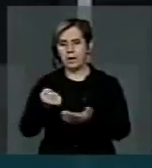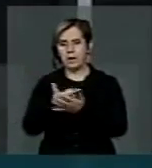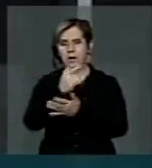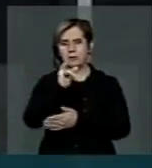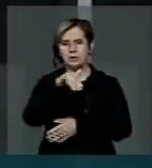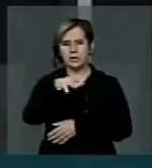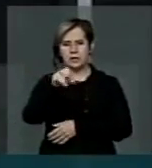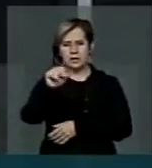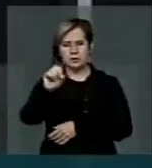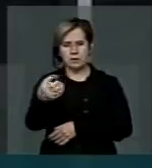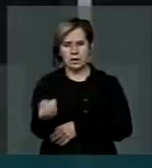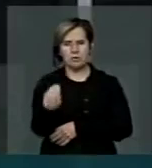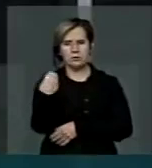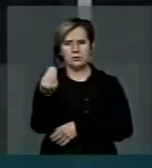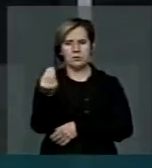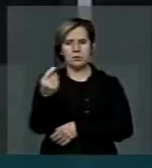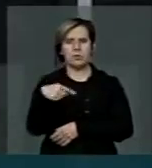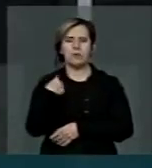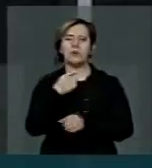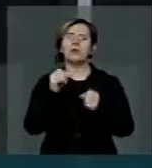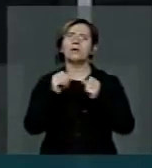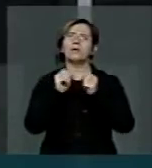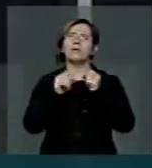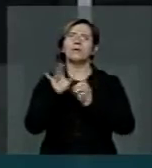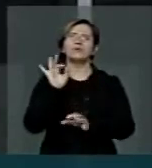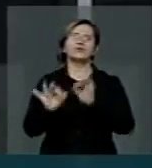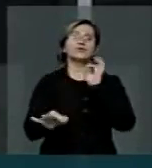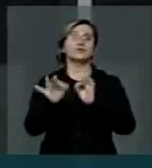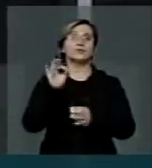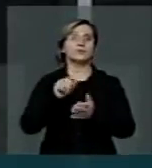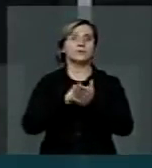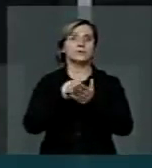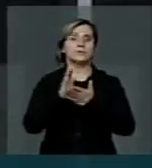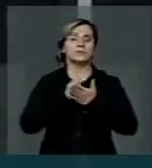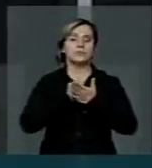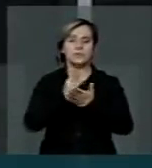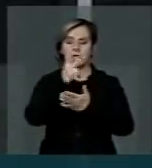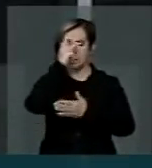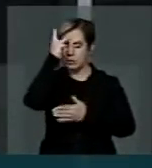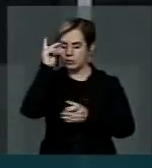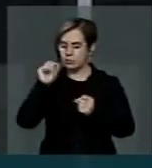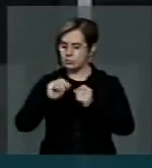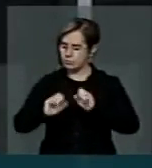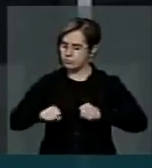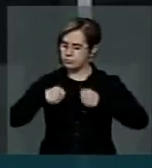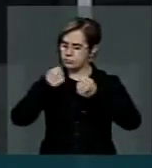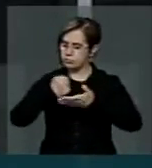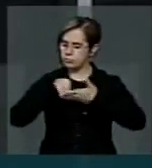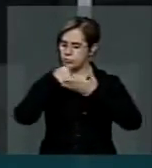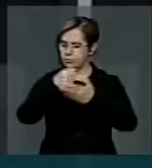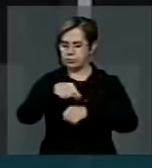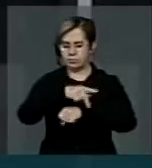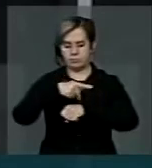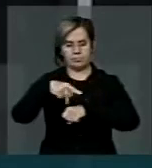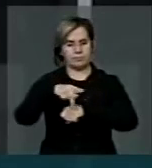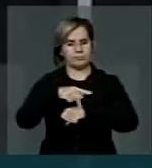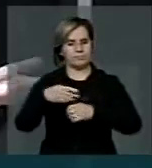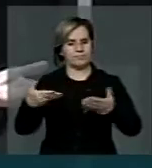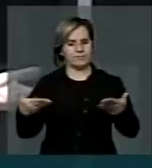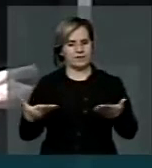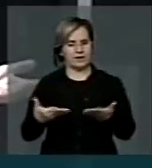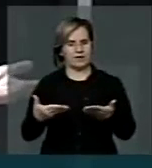fazer justiça àqueles que tanto fizeram pela nossa pátria e agora, no